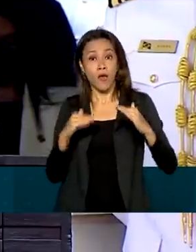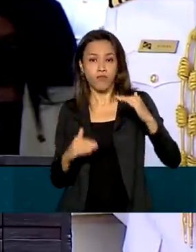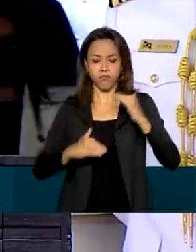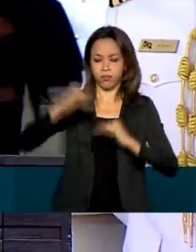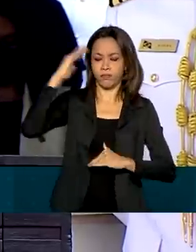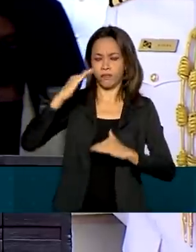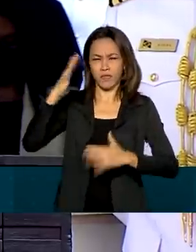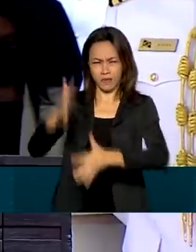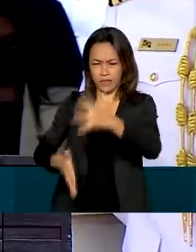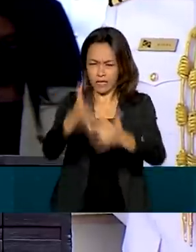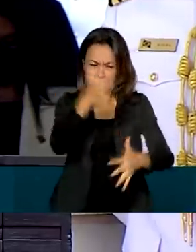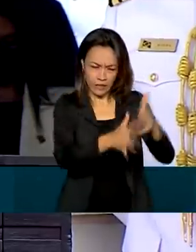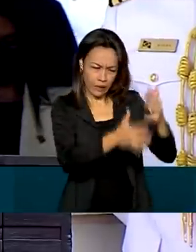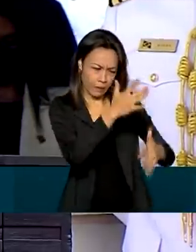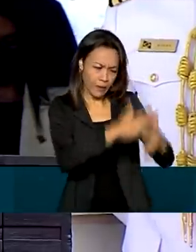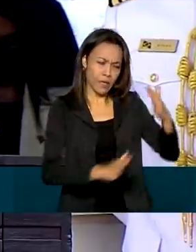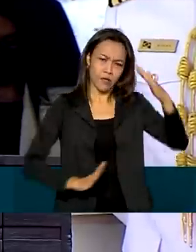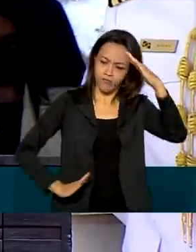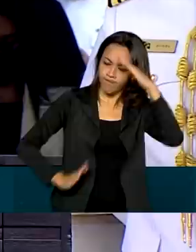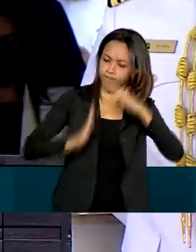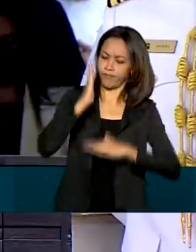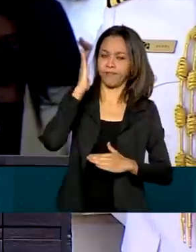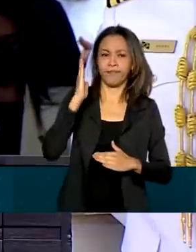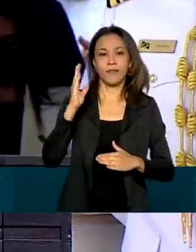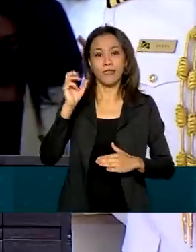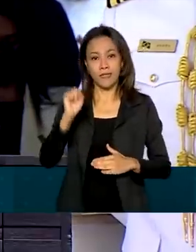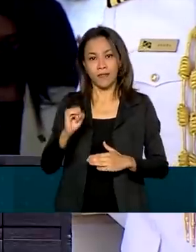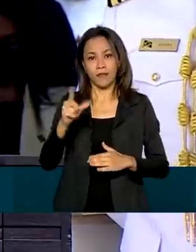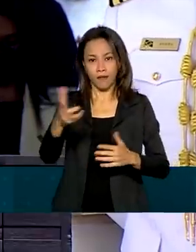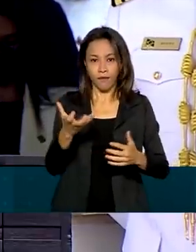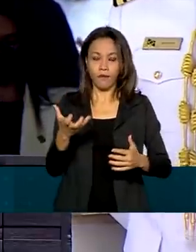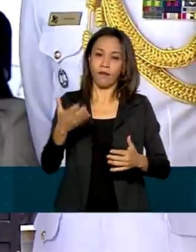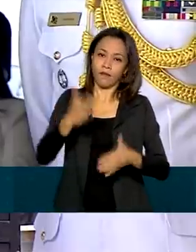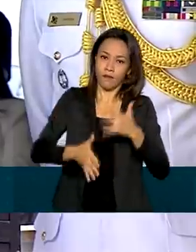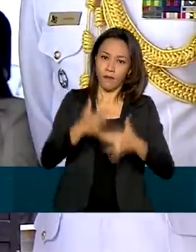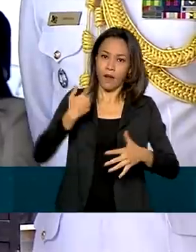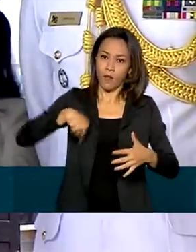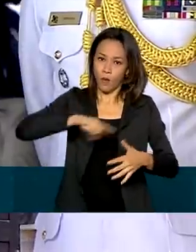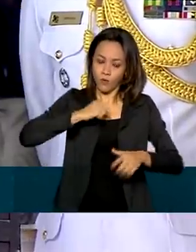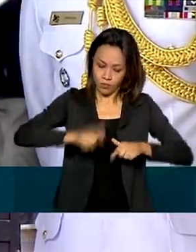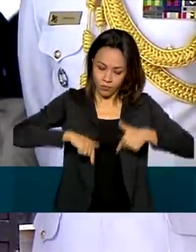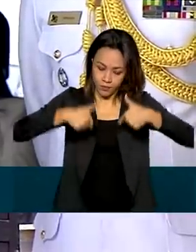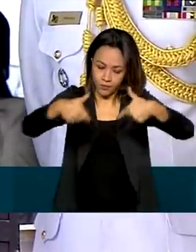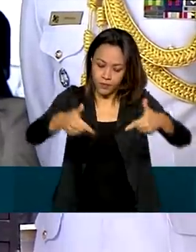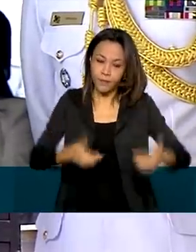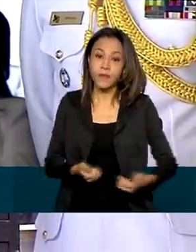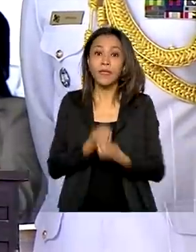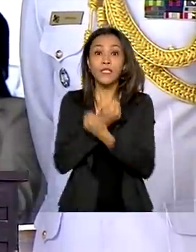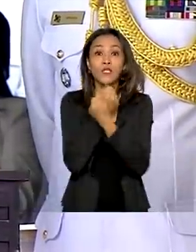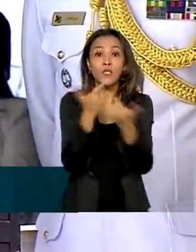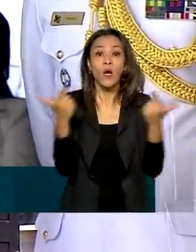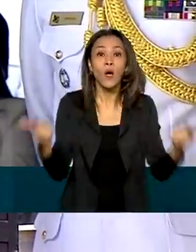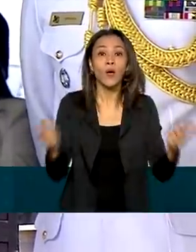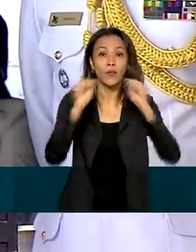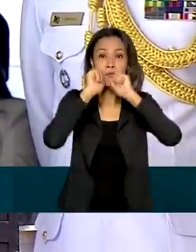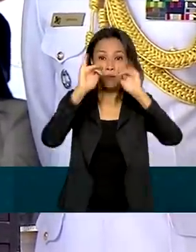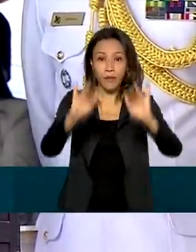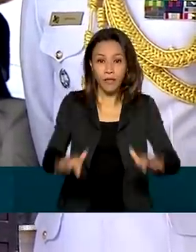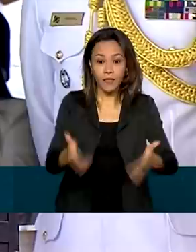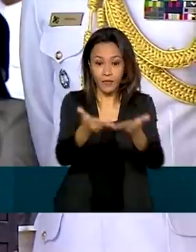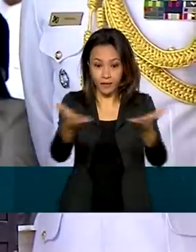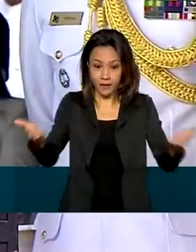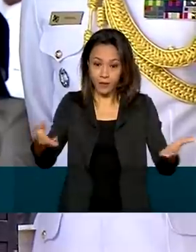obstáculos e adversidades que venham a se interpor à nossa trajetória. Desejo sorte e bênçãos ao novo